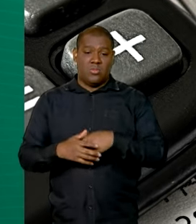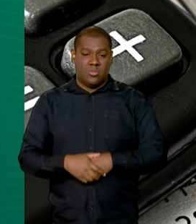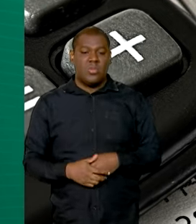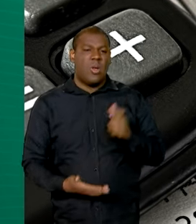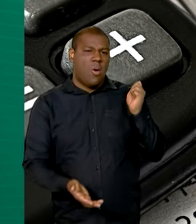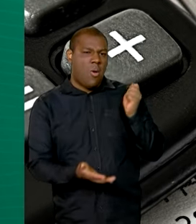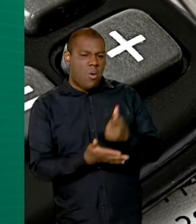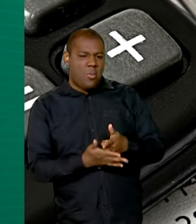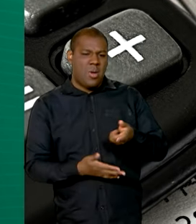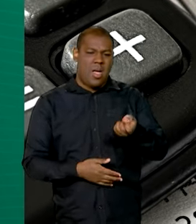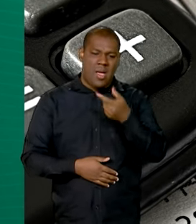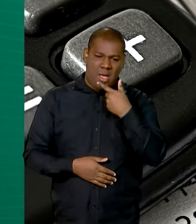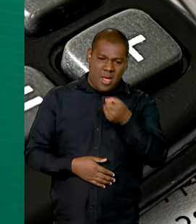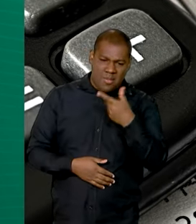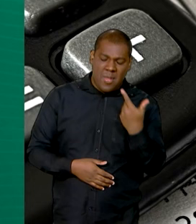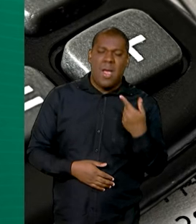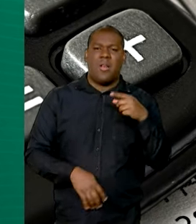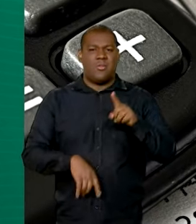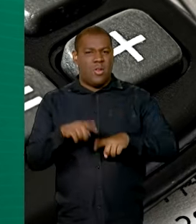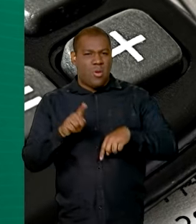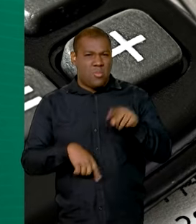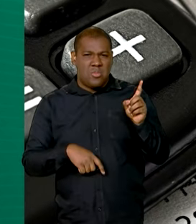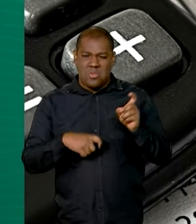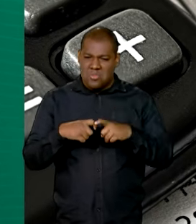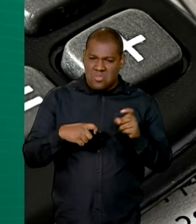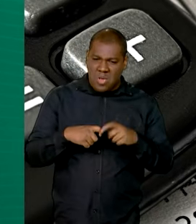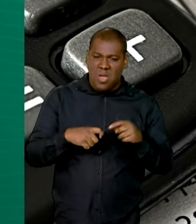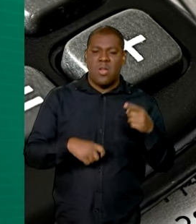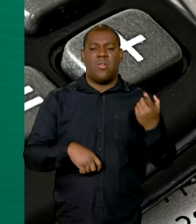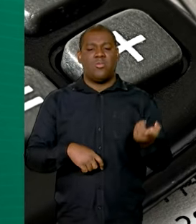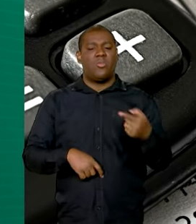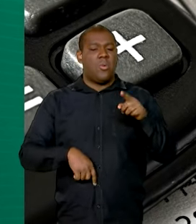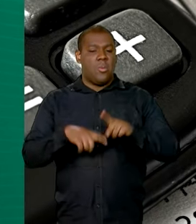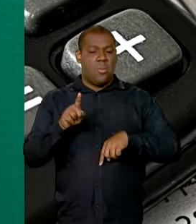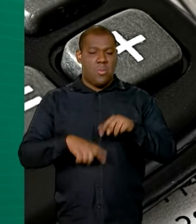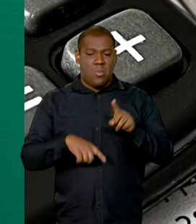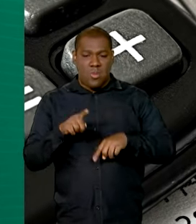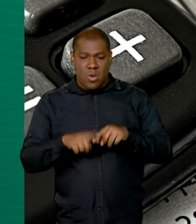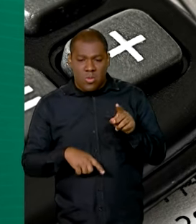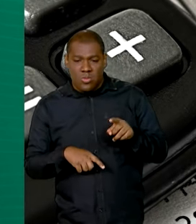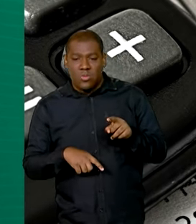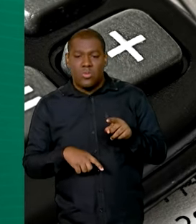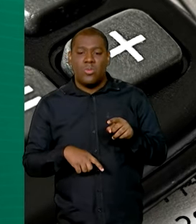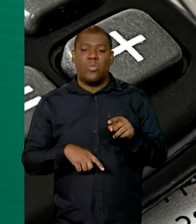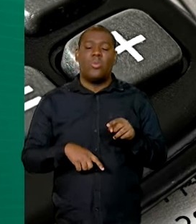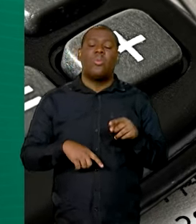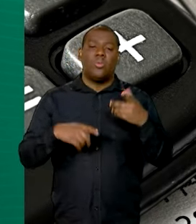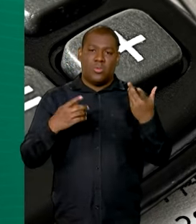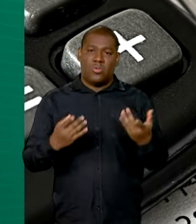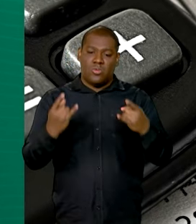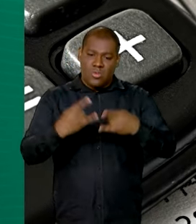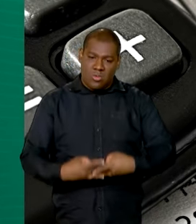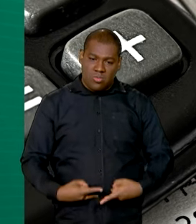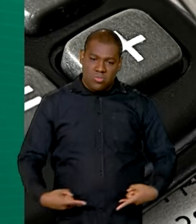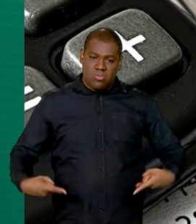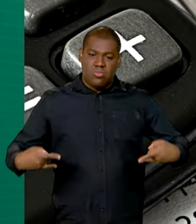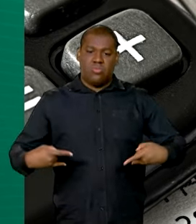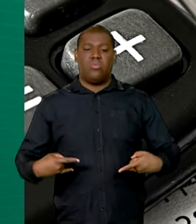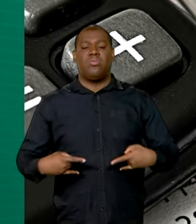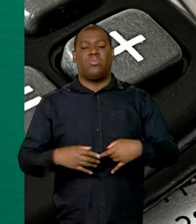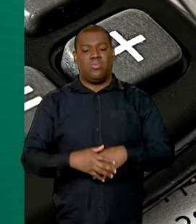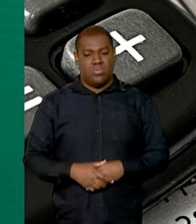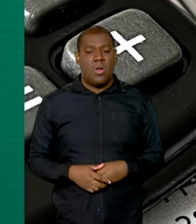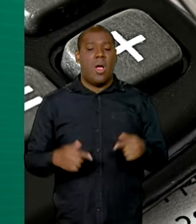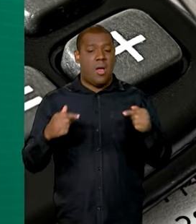composições enterais e parenterais e produtos de cuidados básicos à saúde menstrual enquadrados nas